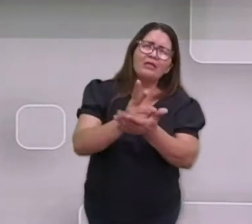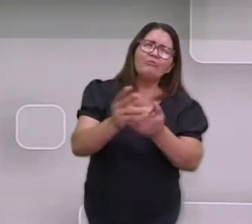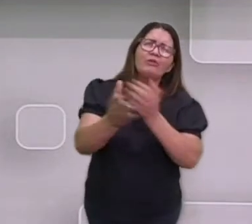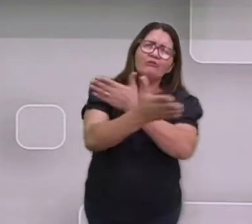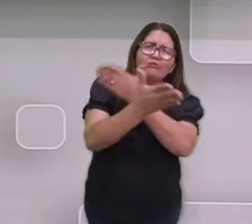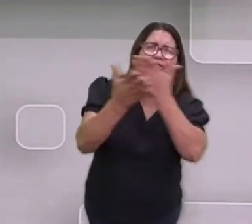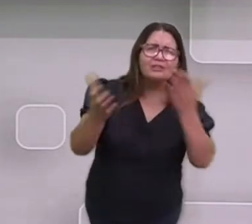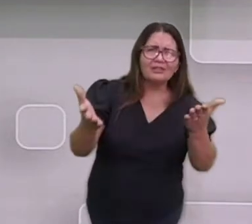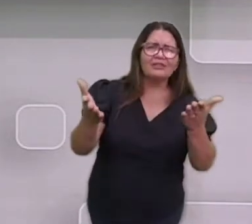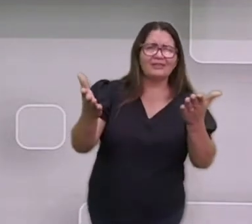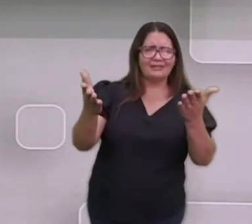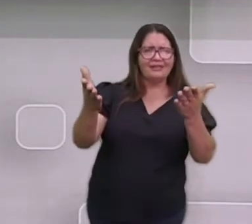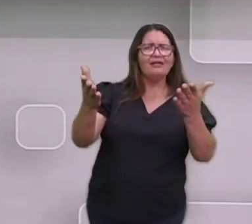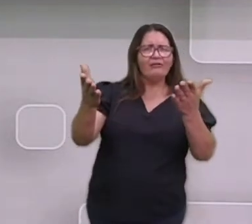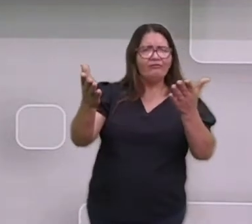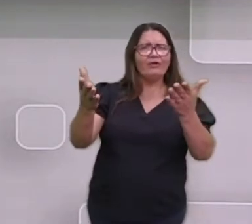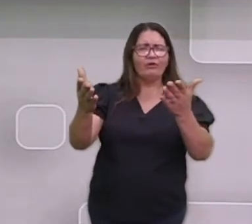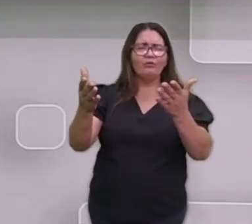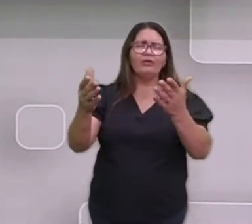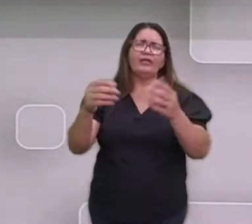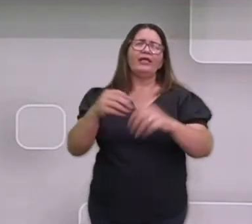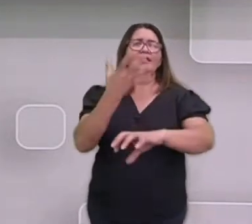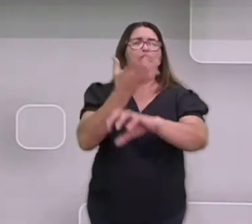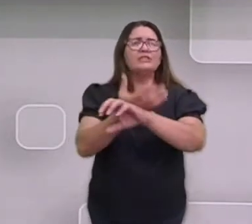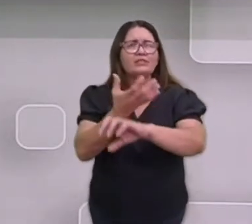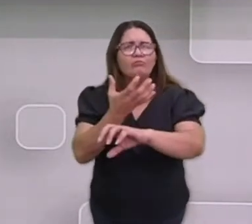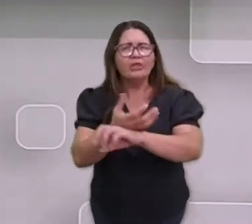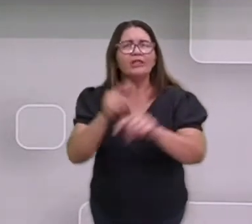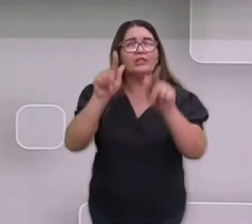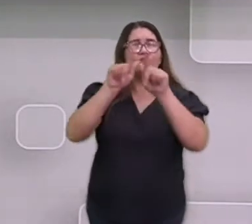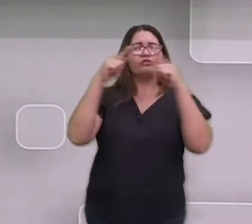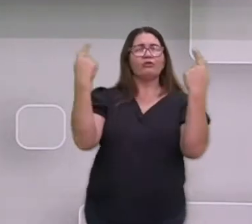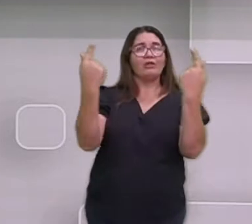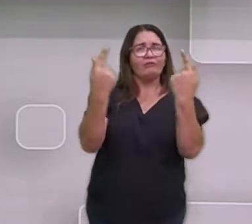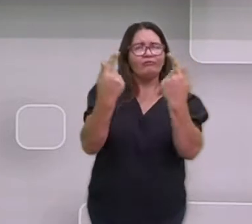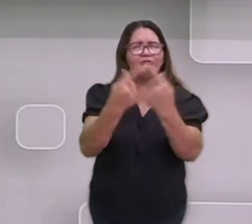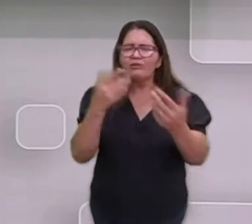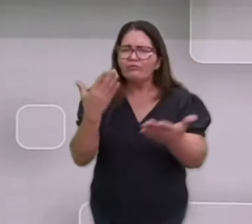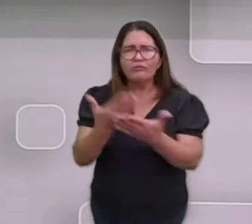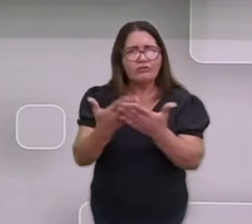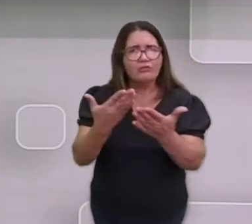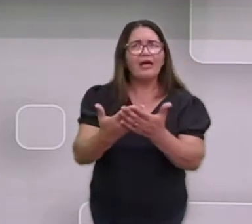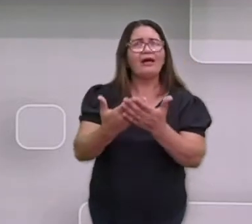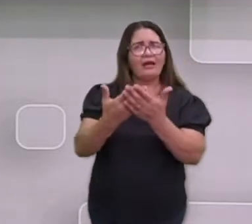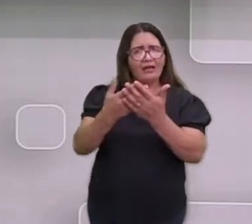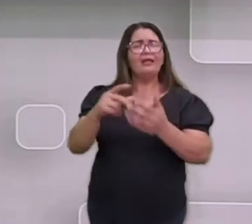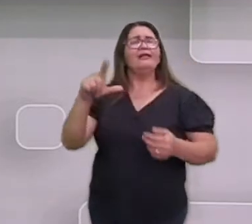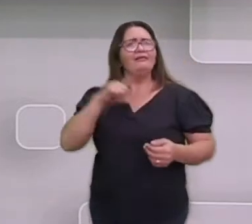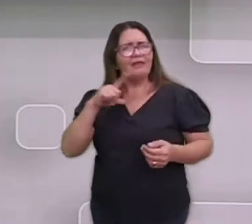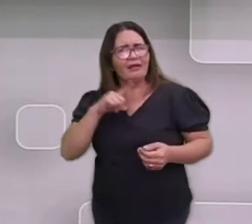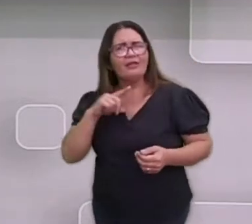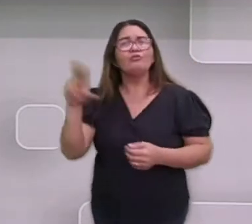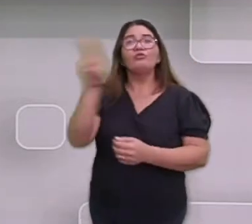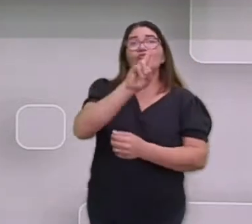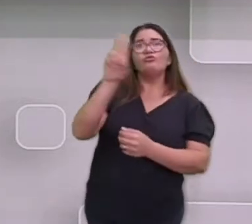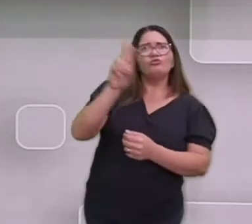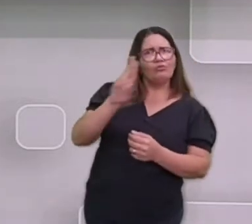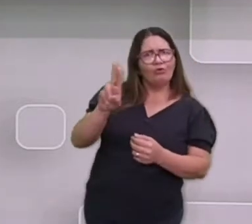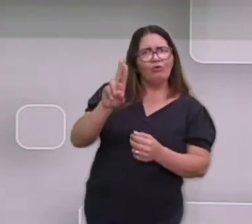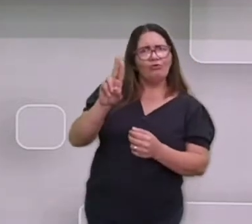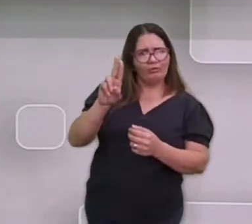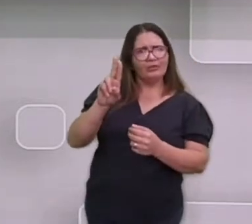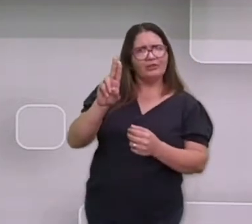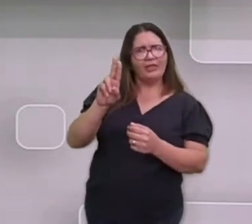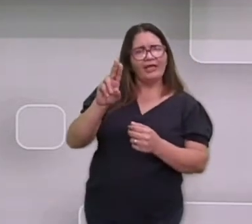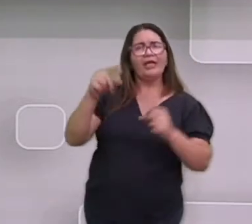Geografia falando sobre o clima. Então é importante que você conheça, que você saiba o nome, mas se você não